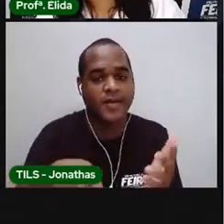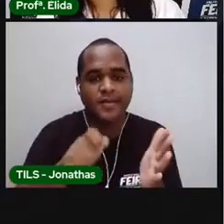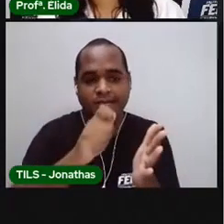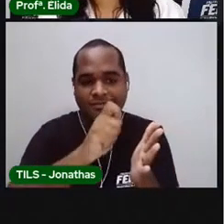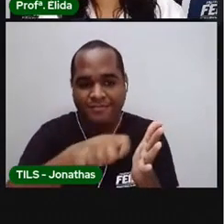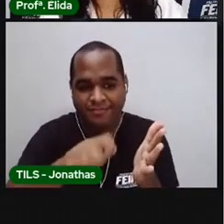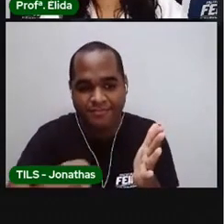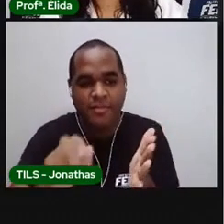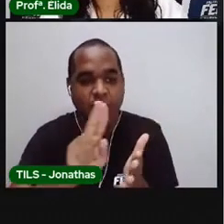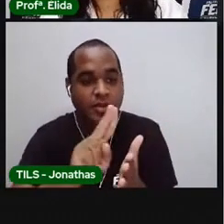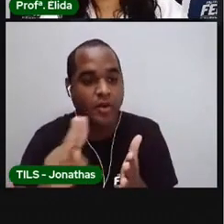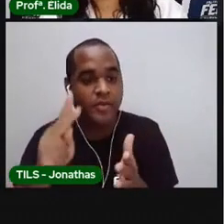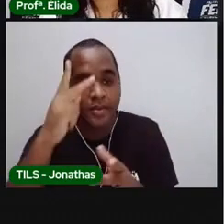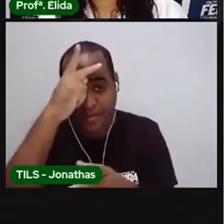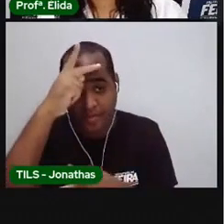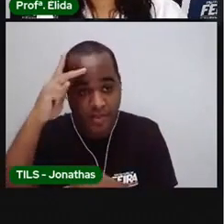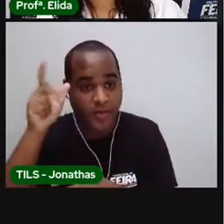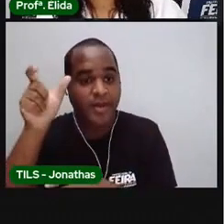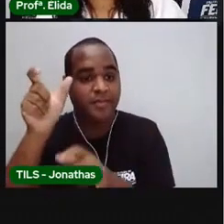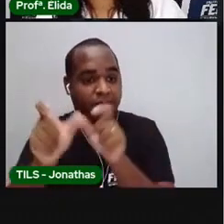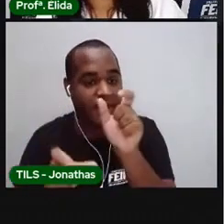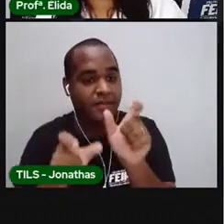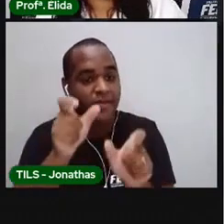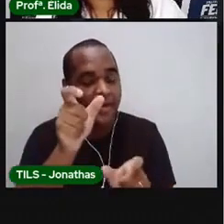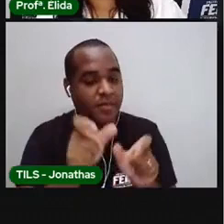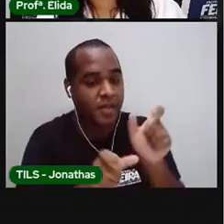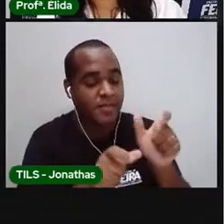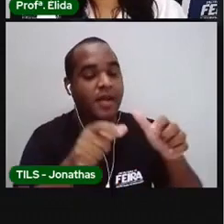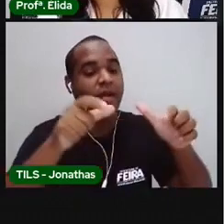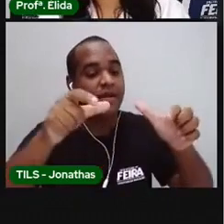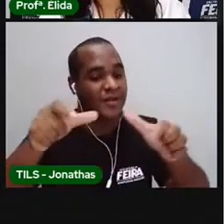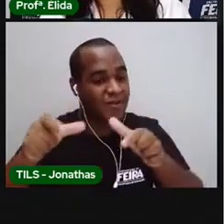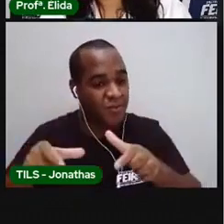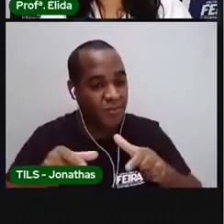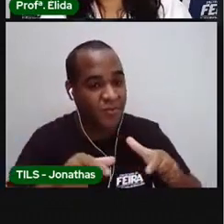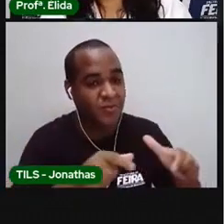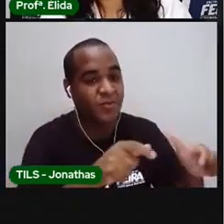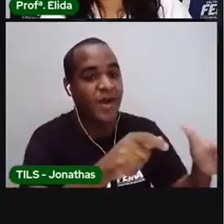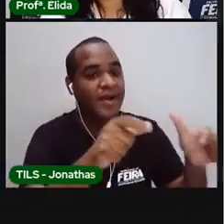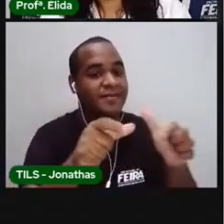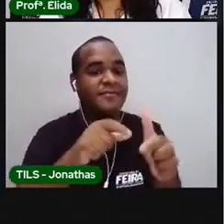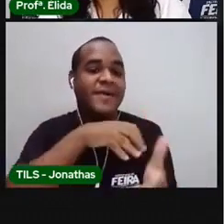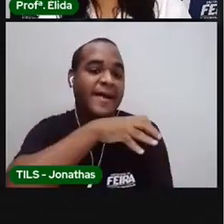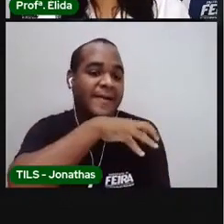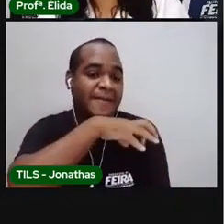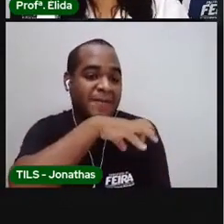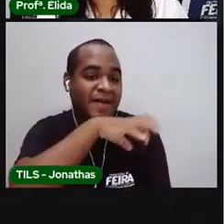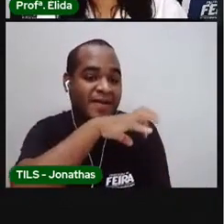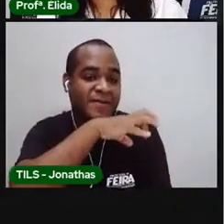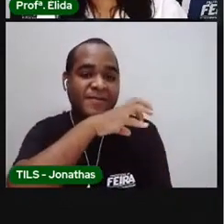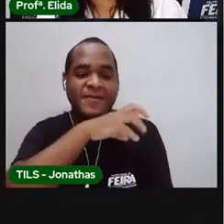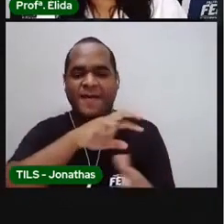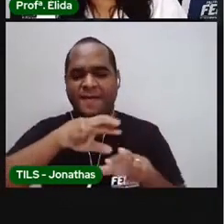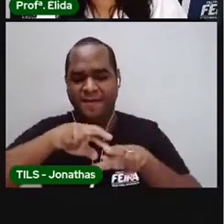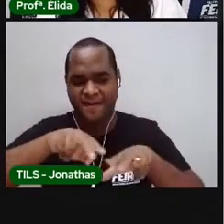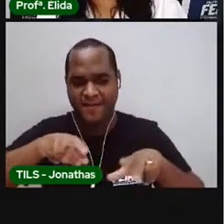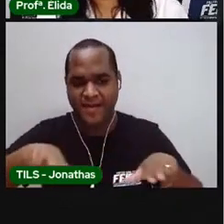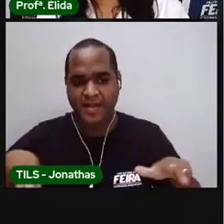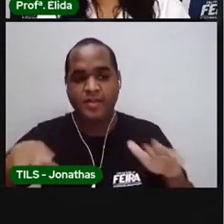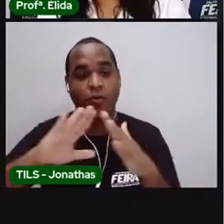pessoas, de objetos, de lugares, de animais, materiais